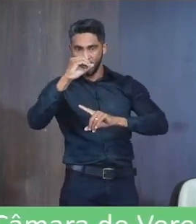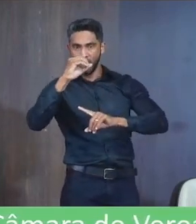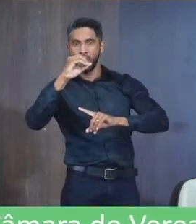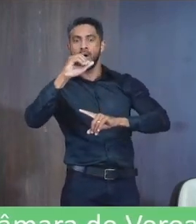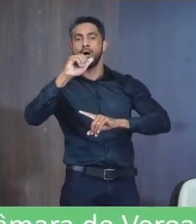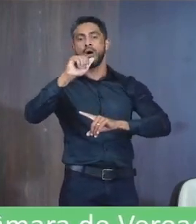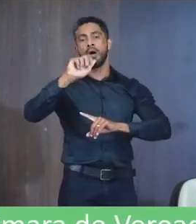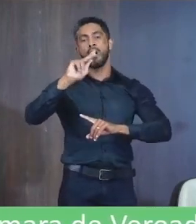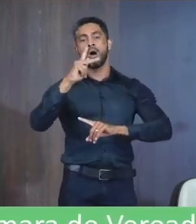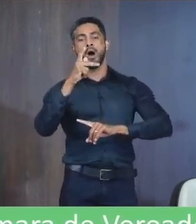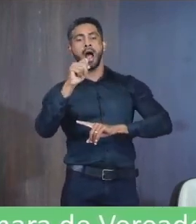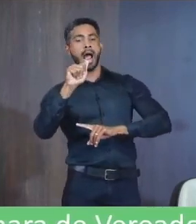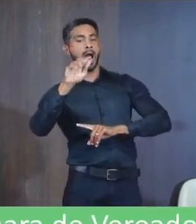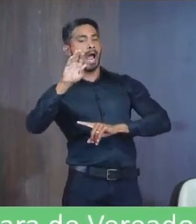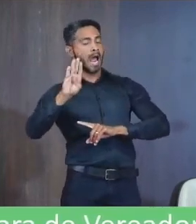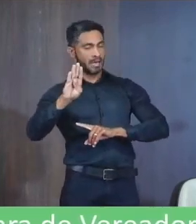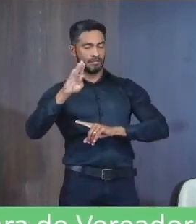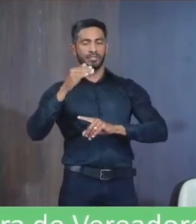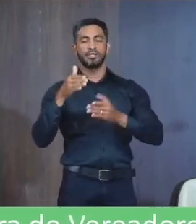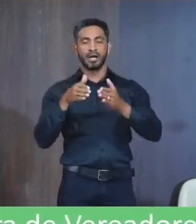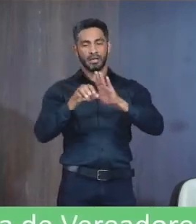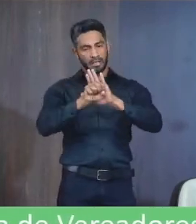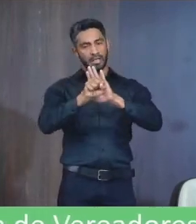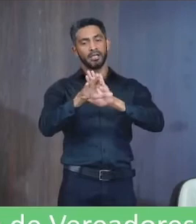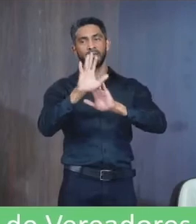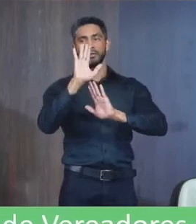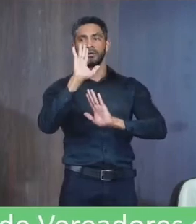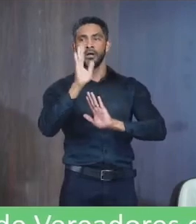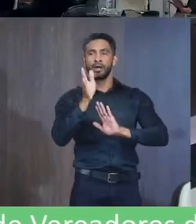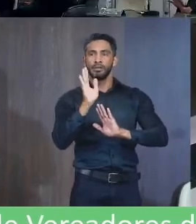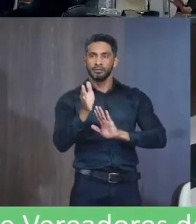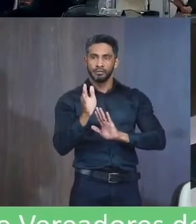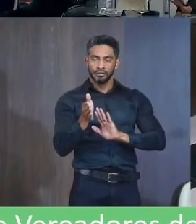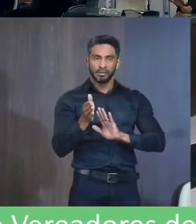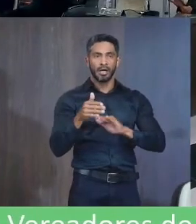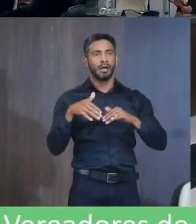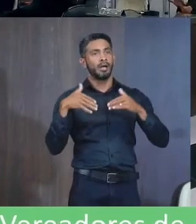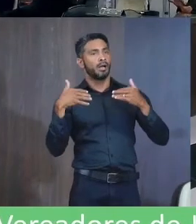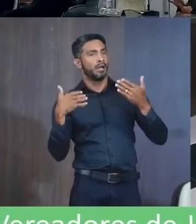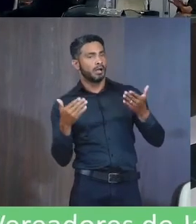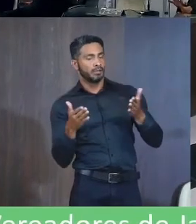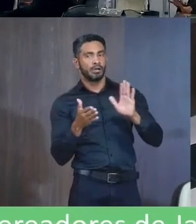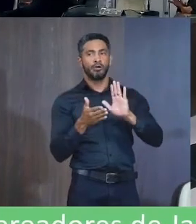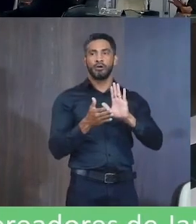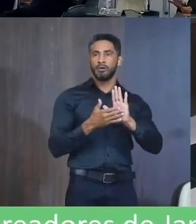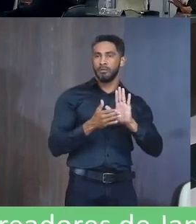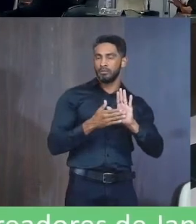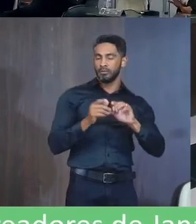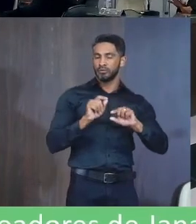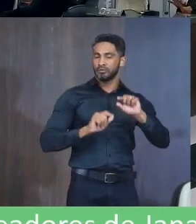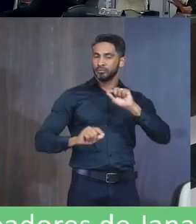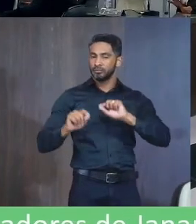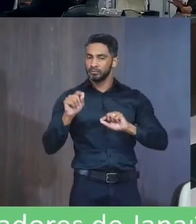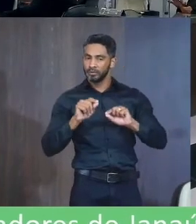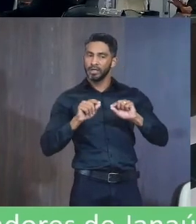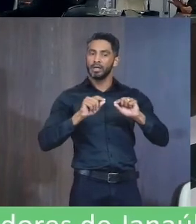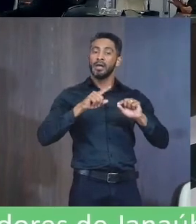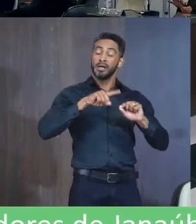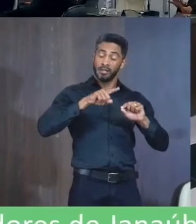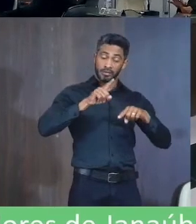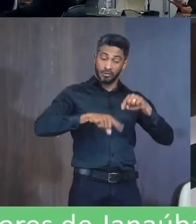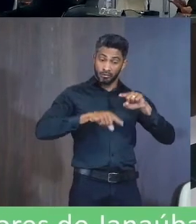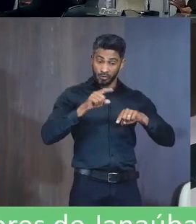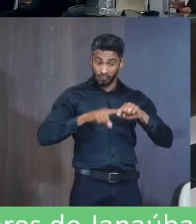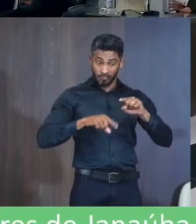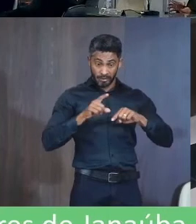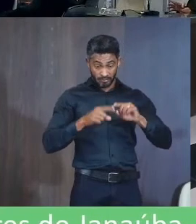Eu já tinha impetrado Esse requerimento Anteriormente E aí Provoquei diretamente Porque o documento Vai tramitar Nessa casa